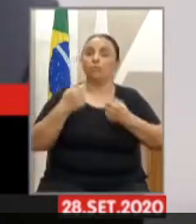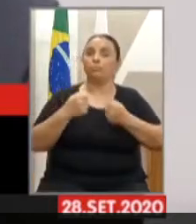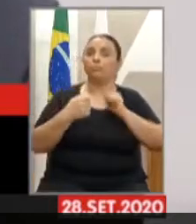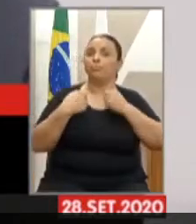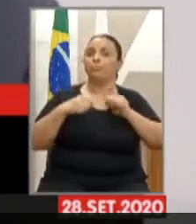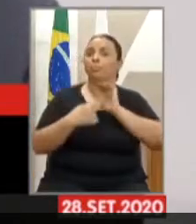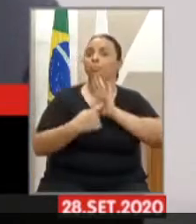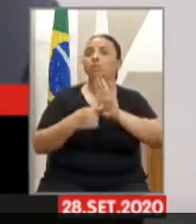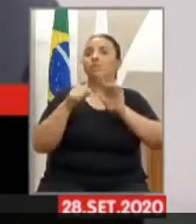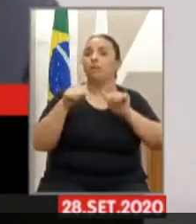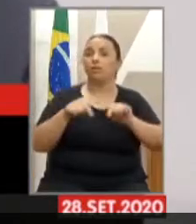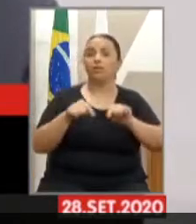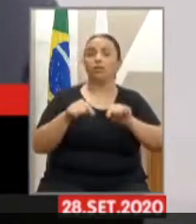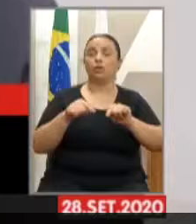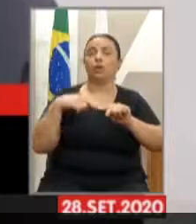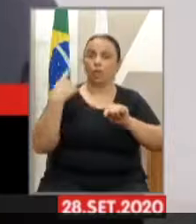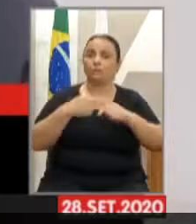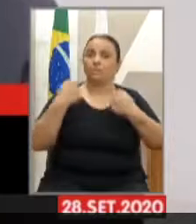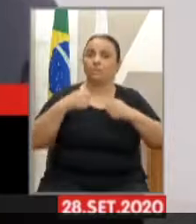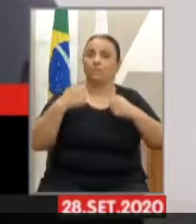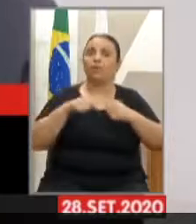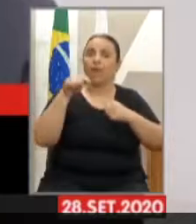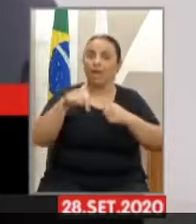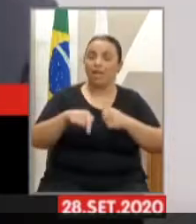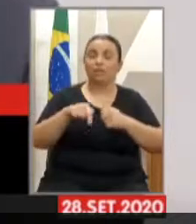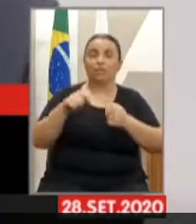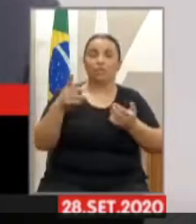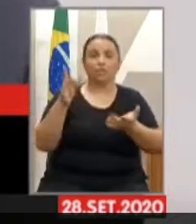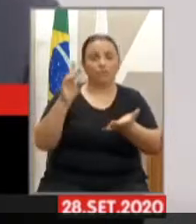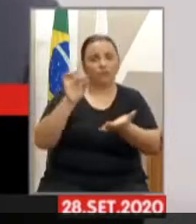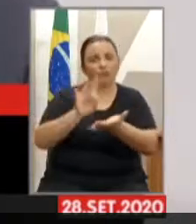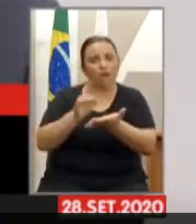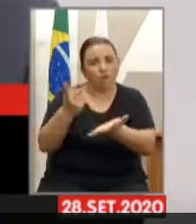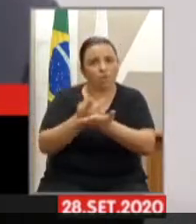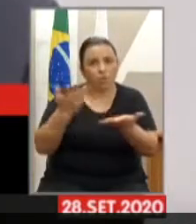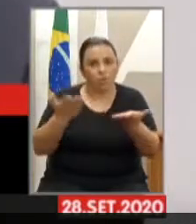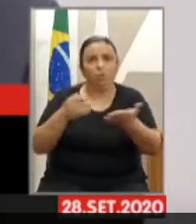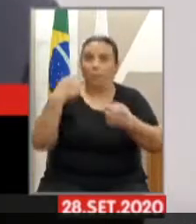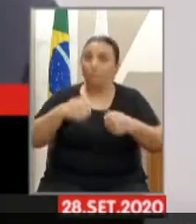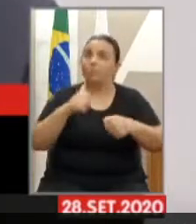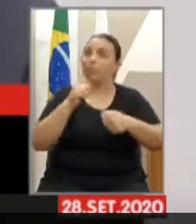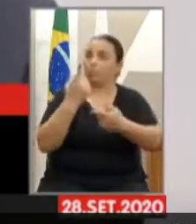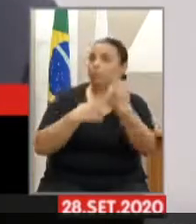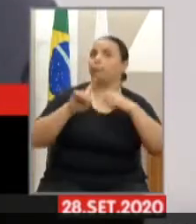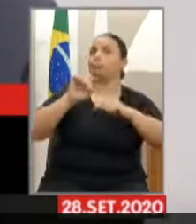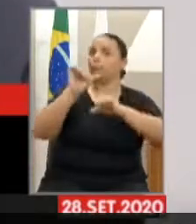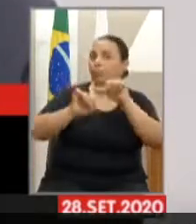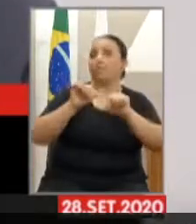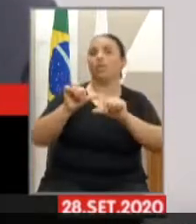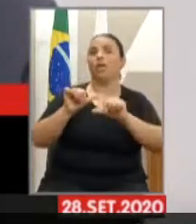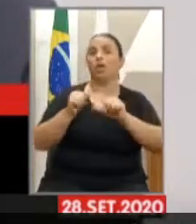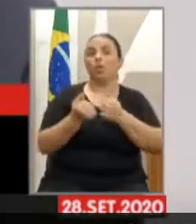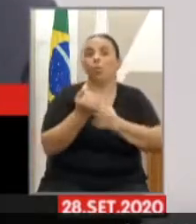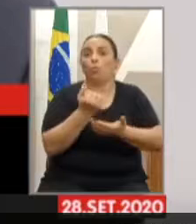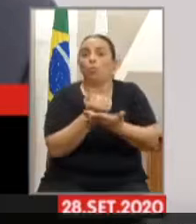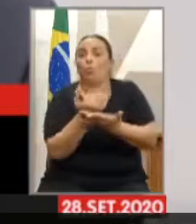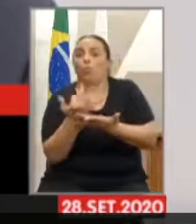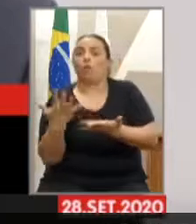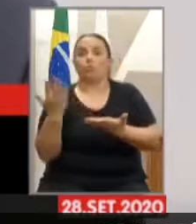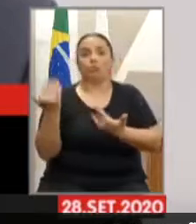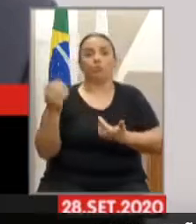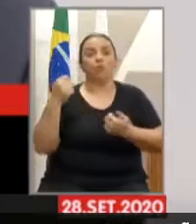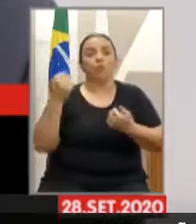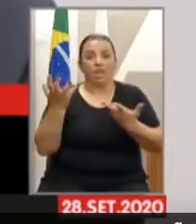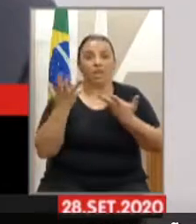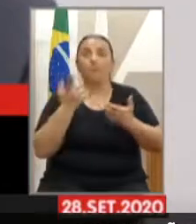fortalecer, temos que mudar essa realidade. Quantos jovens têm aí e querem praticar o esporte, esporte é vida, esporte é